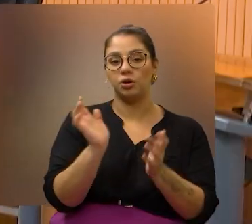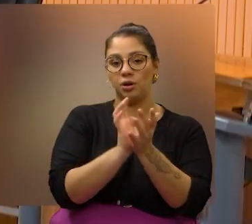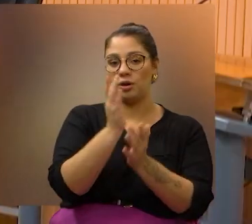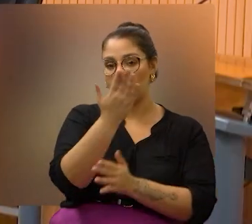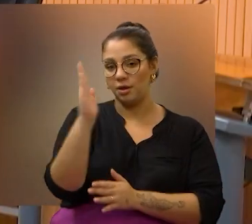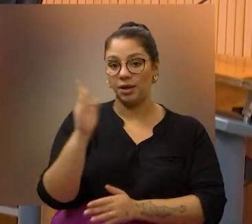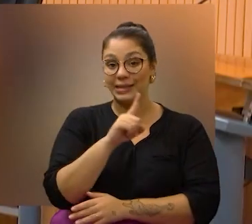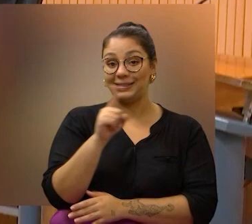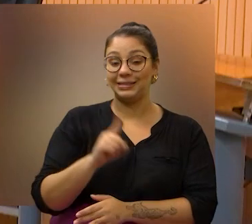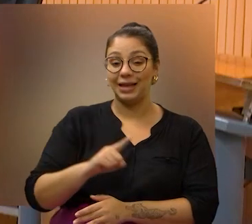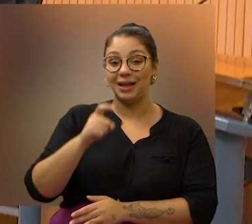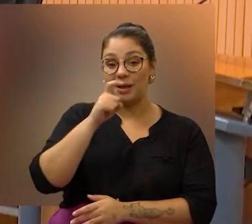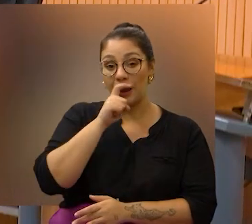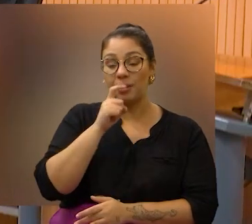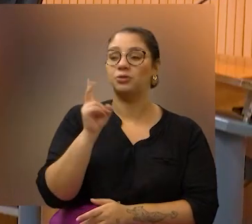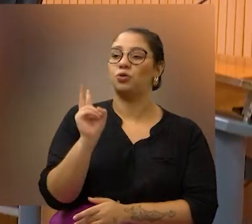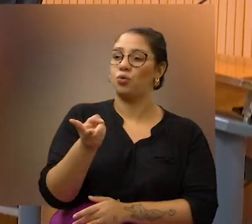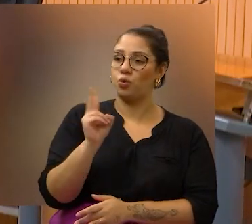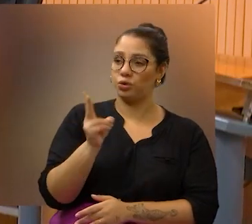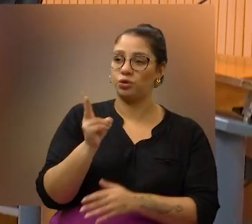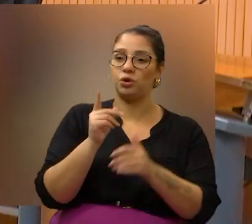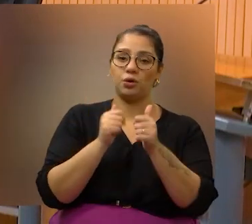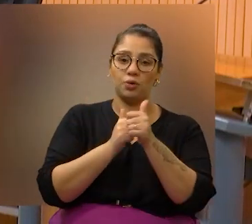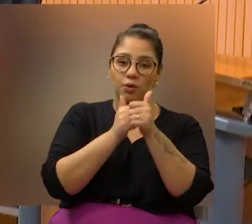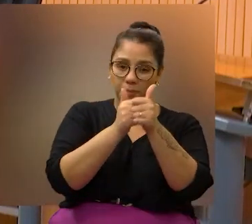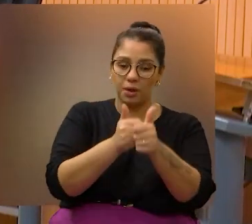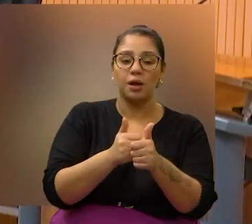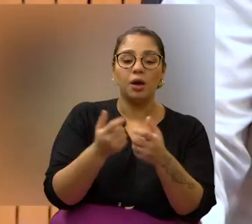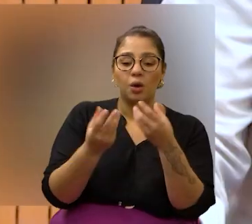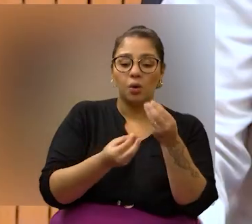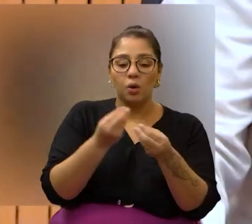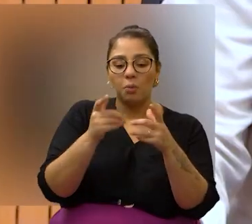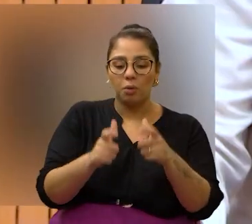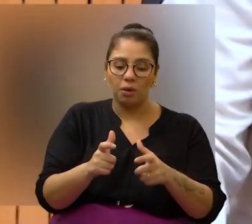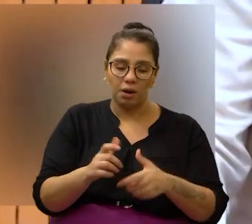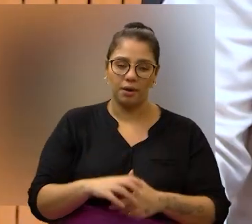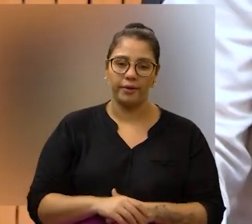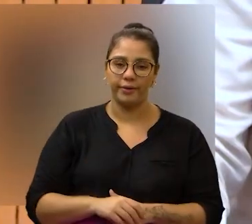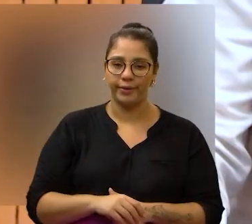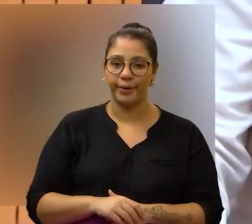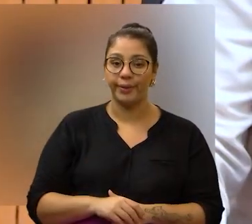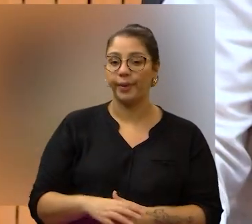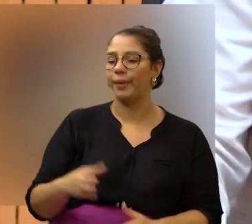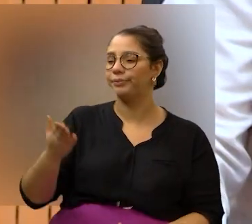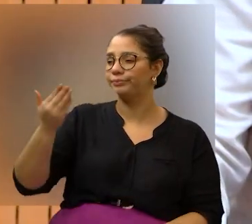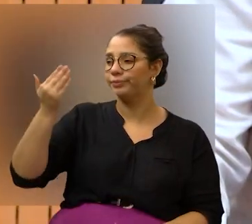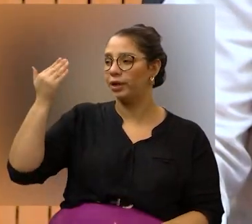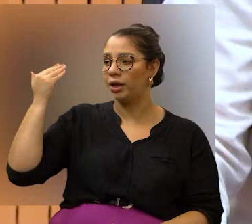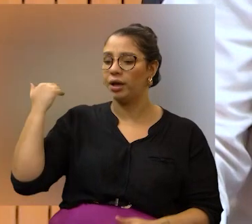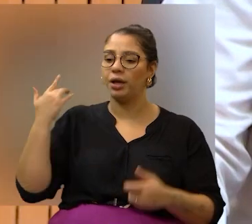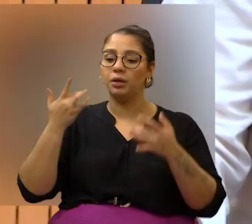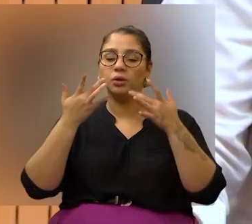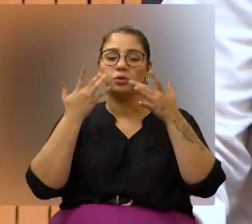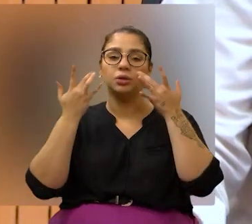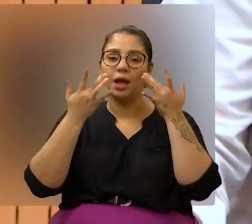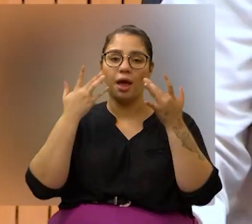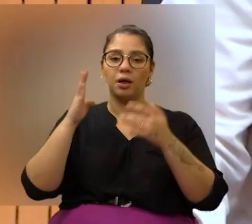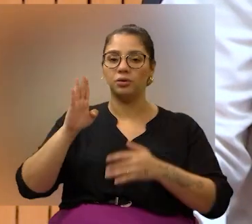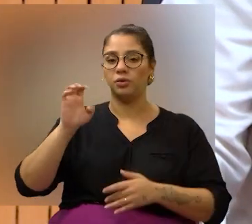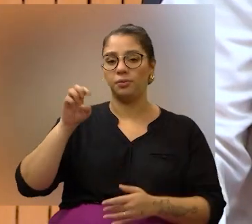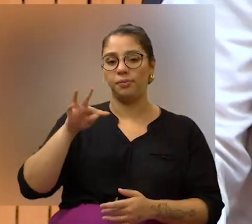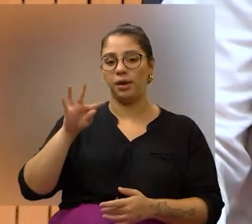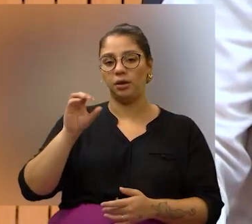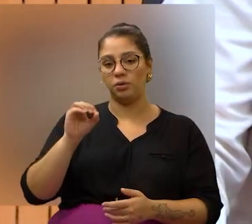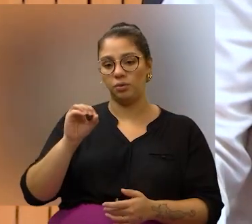Meio Ambiente, diz que vai continuar acompanhando a situação do local. Quando lá no Teatro Bento Quirino, ainda na